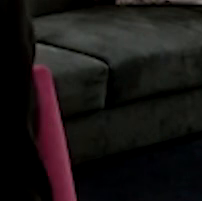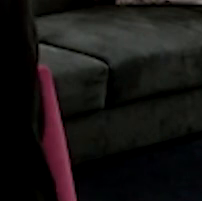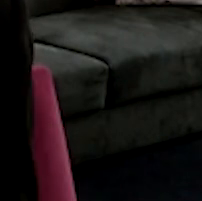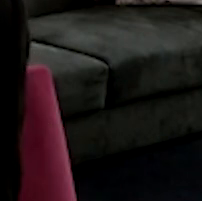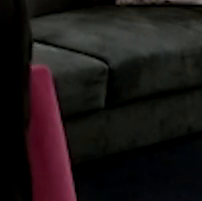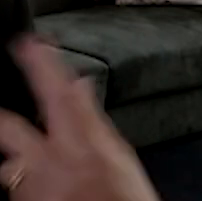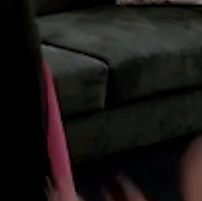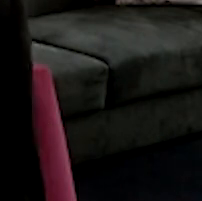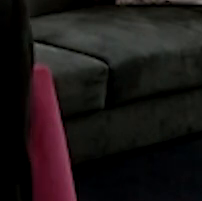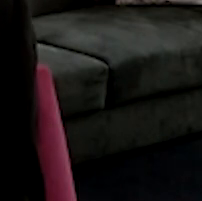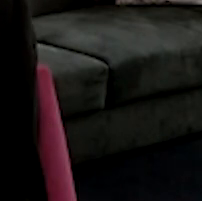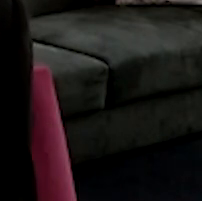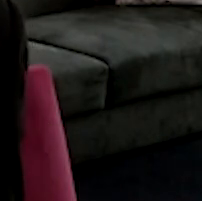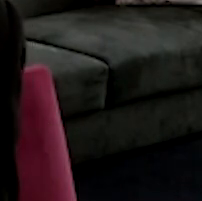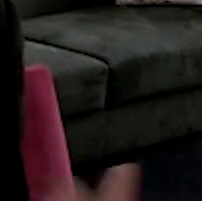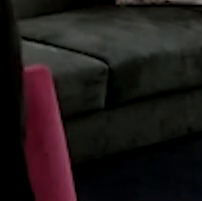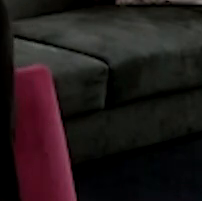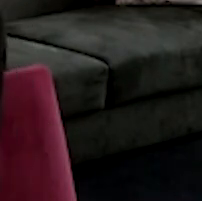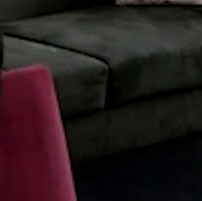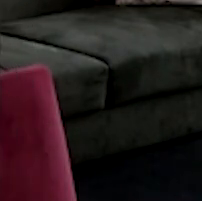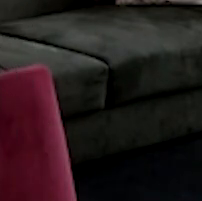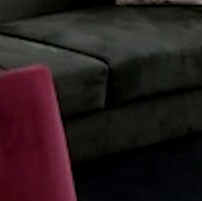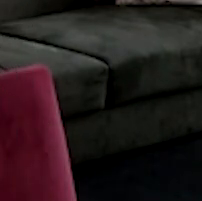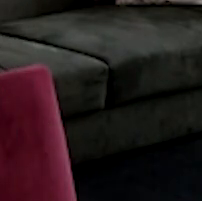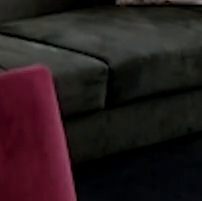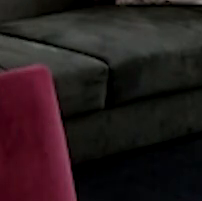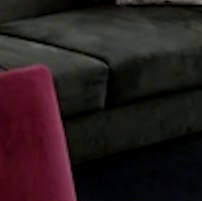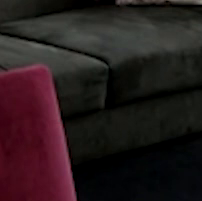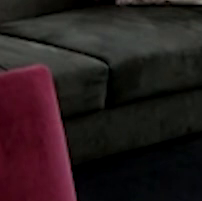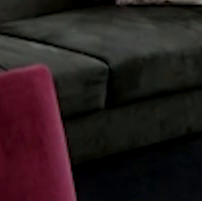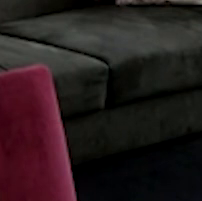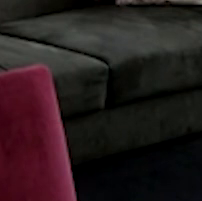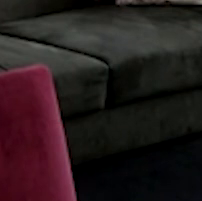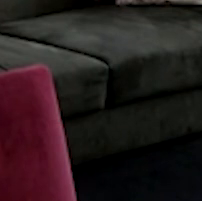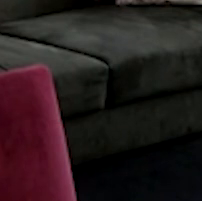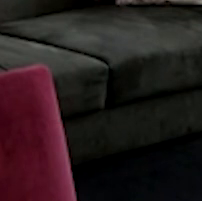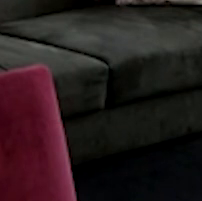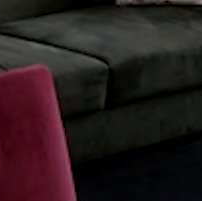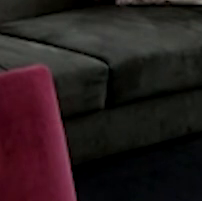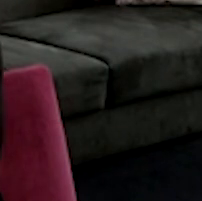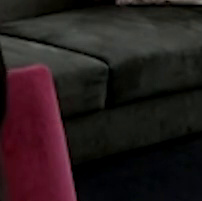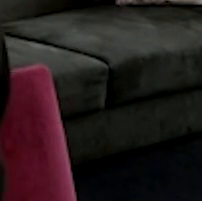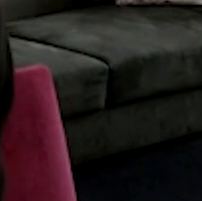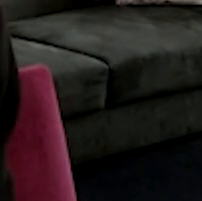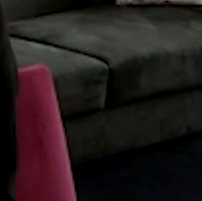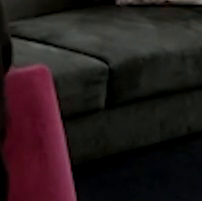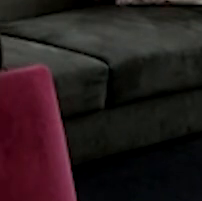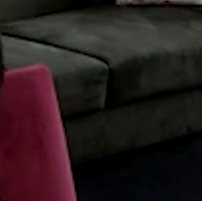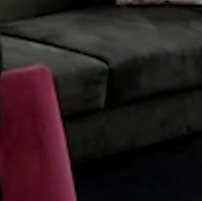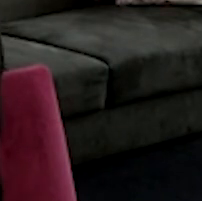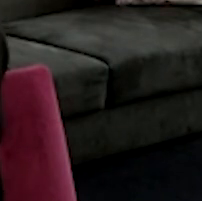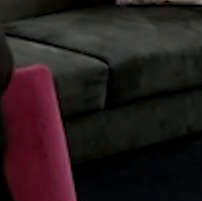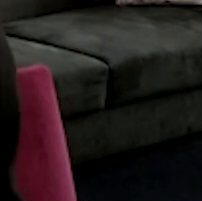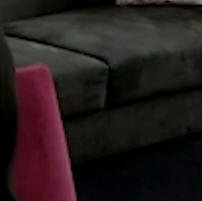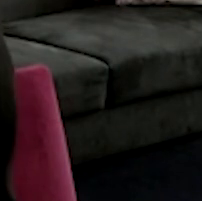precisar de se reunir de definir estratégias para futuro e reunir a cultura das